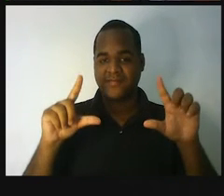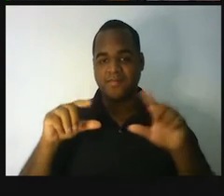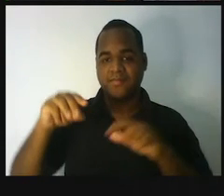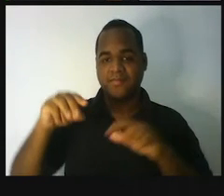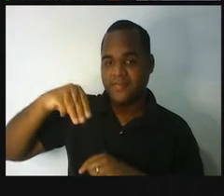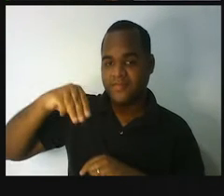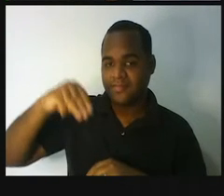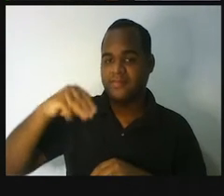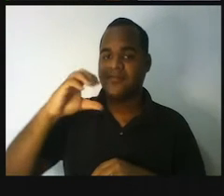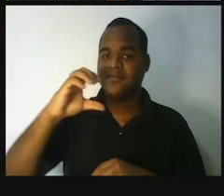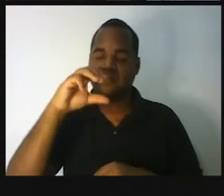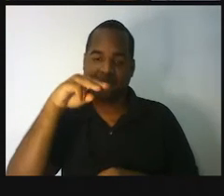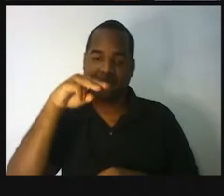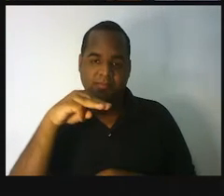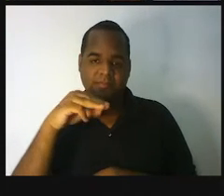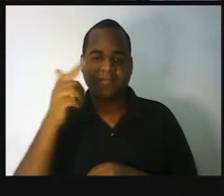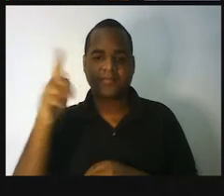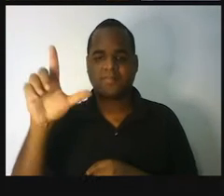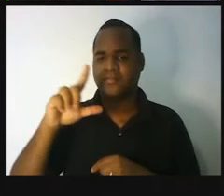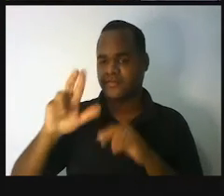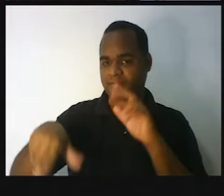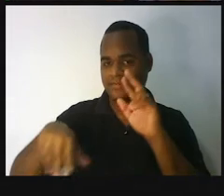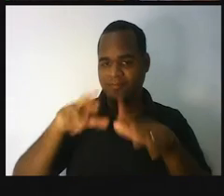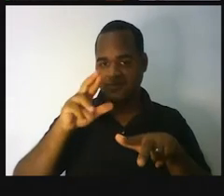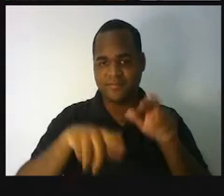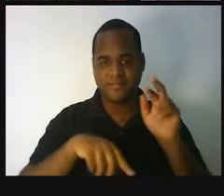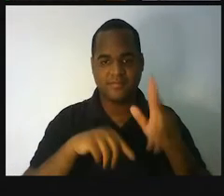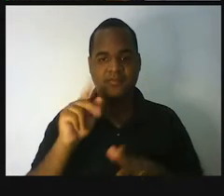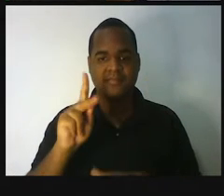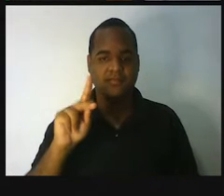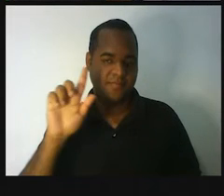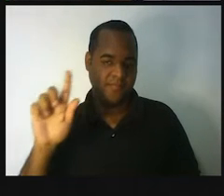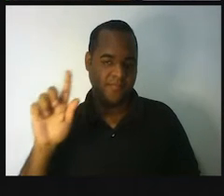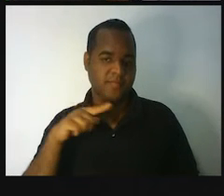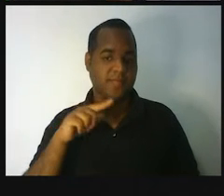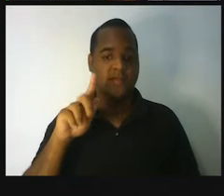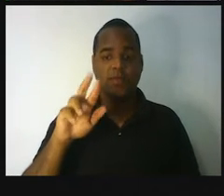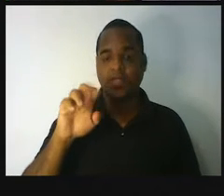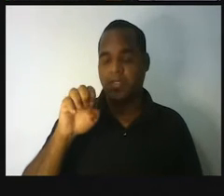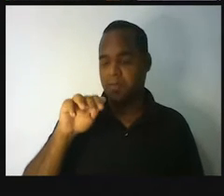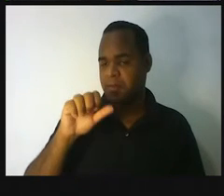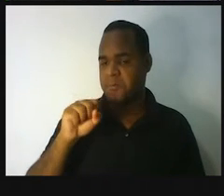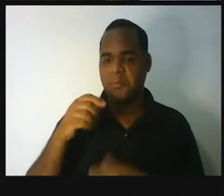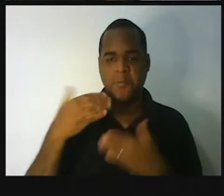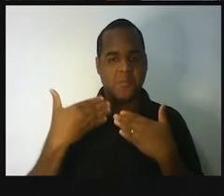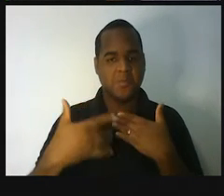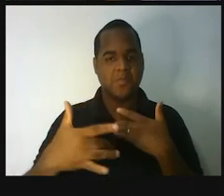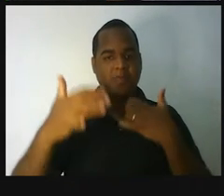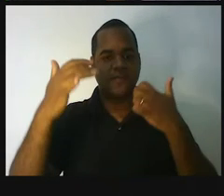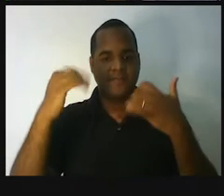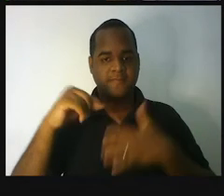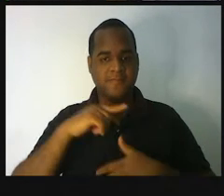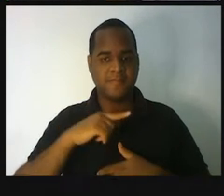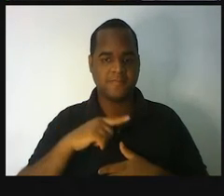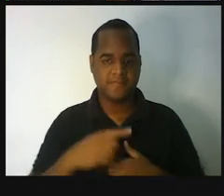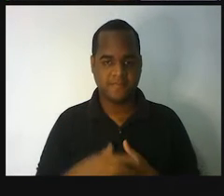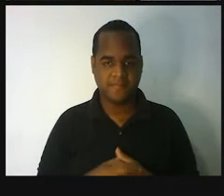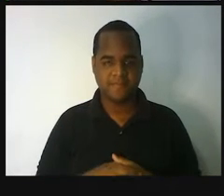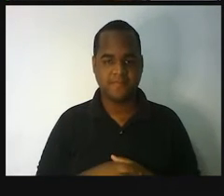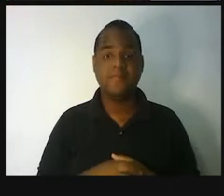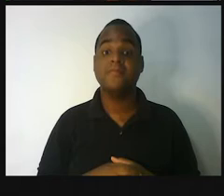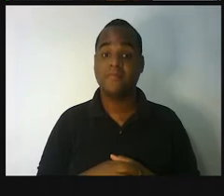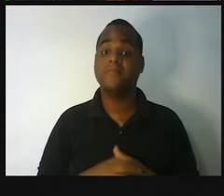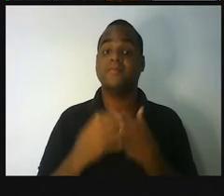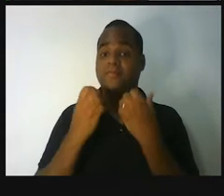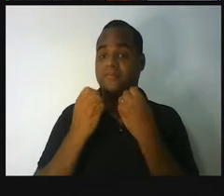metro, se era o centímetro, se era o milímetro, se era o quilograma, o grama e assim vai. Tá bom? Bom,